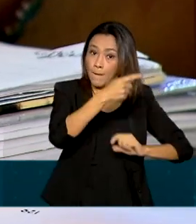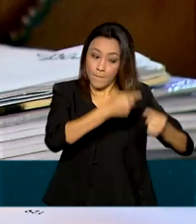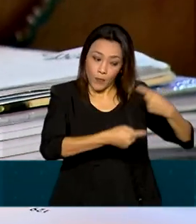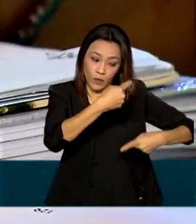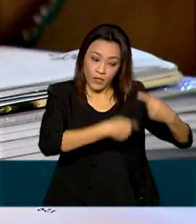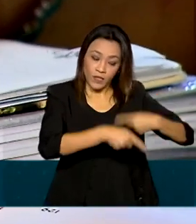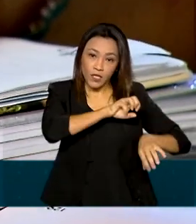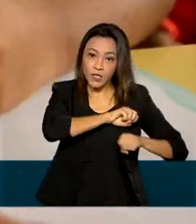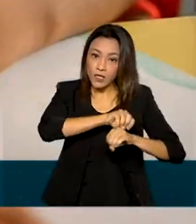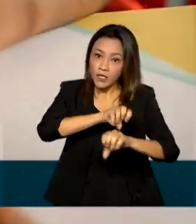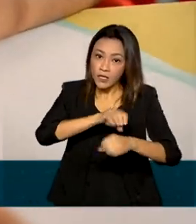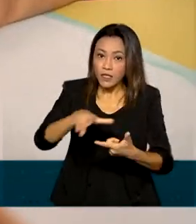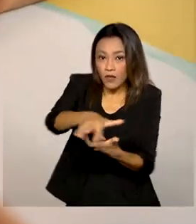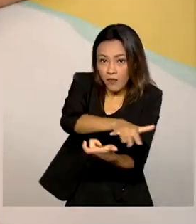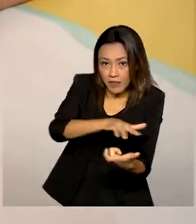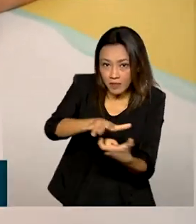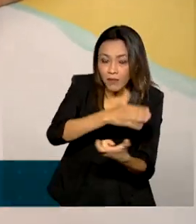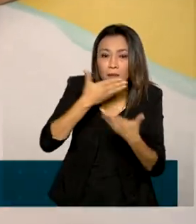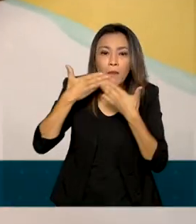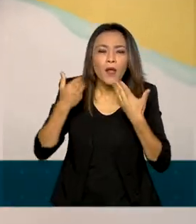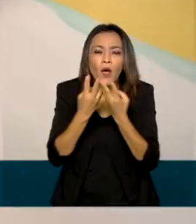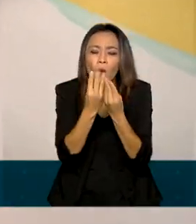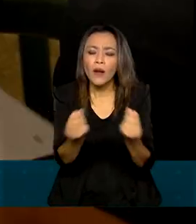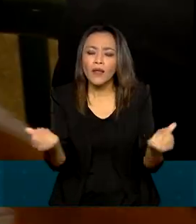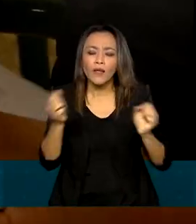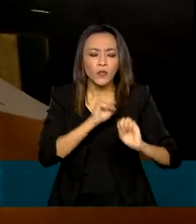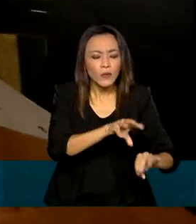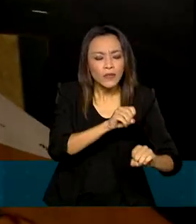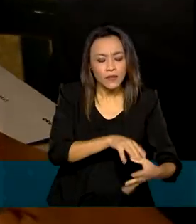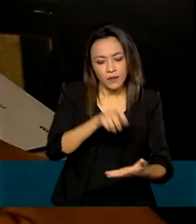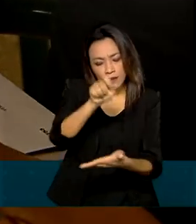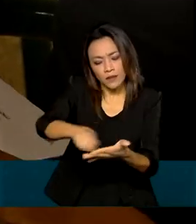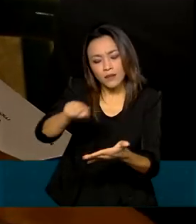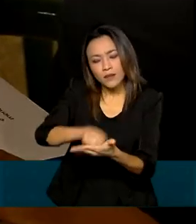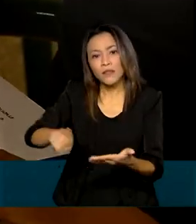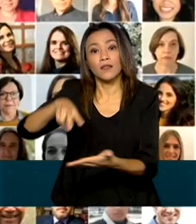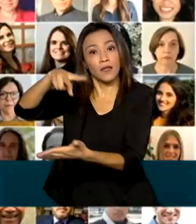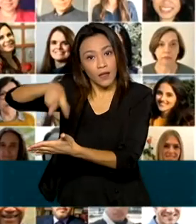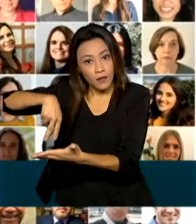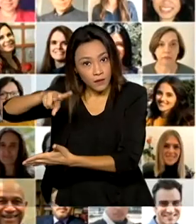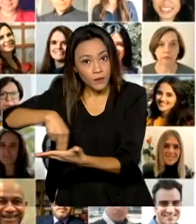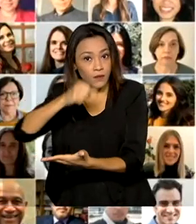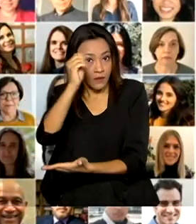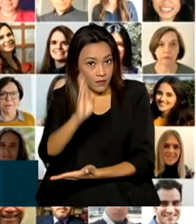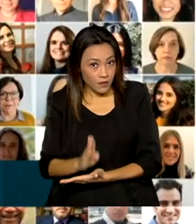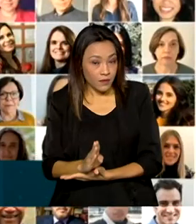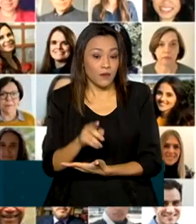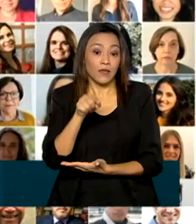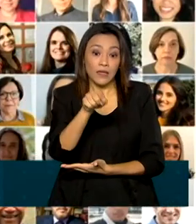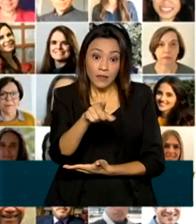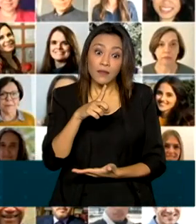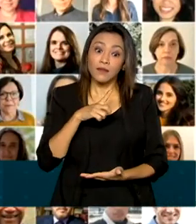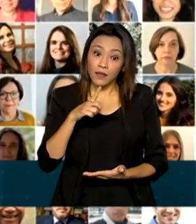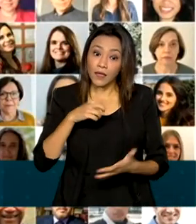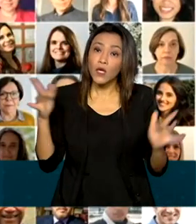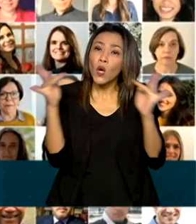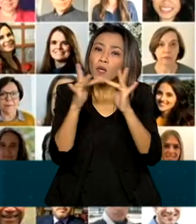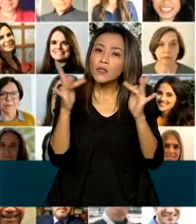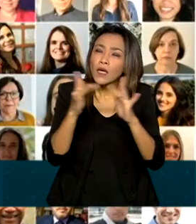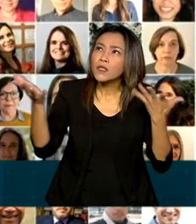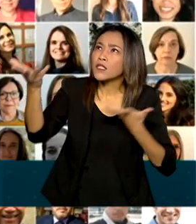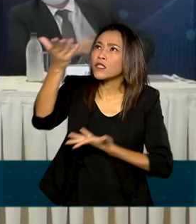melhorar a qualidade do aprendizado, da escrita e da leitura no Brasil e permite o intercâmbio de